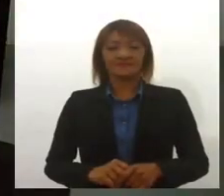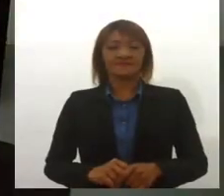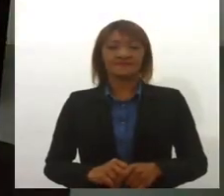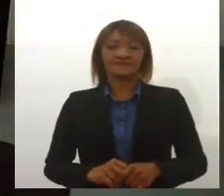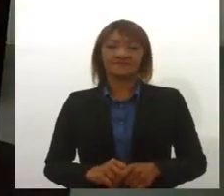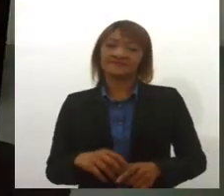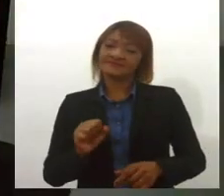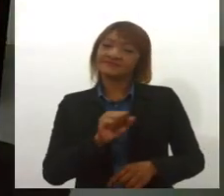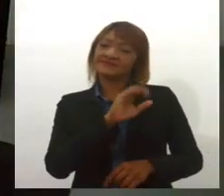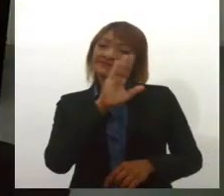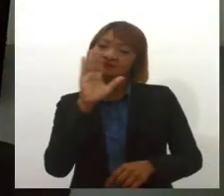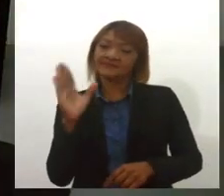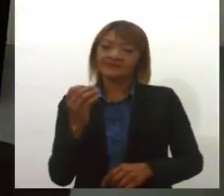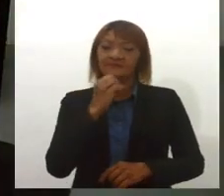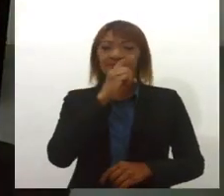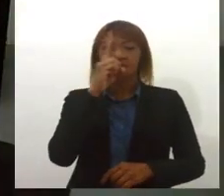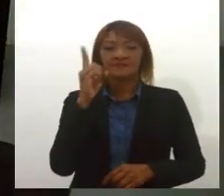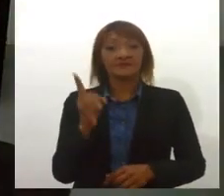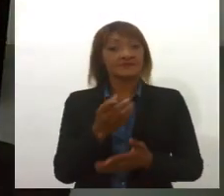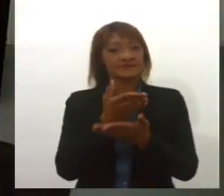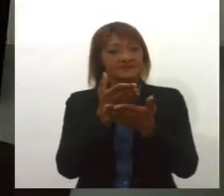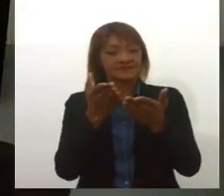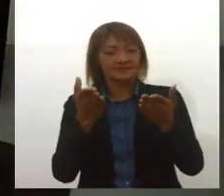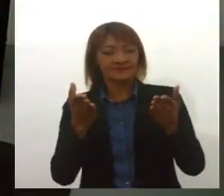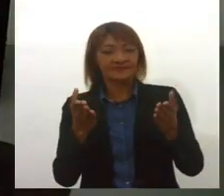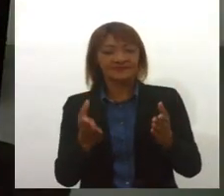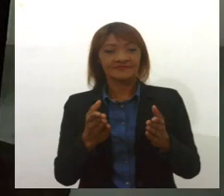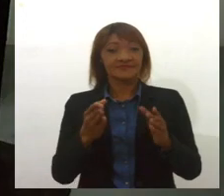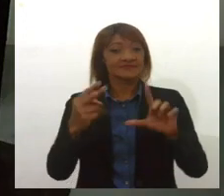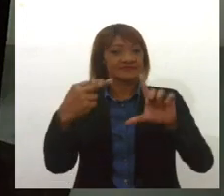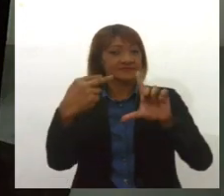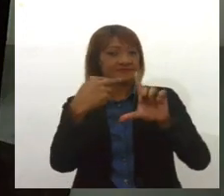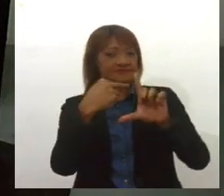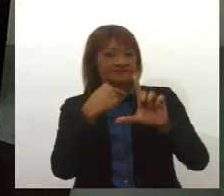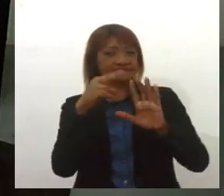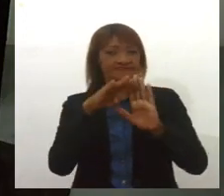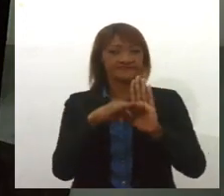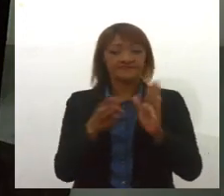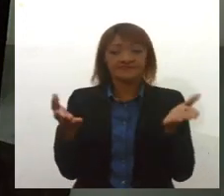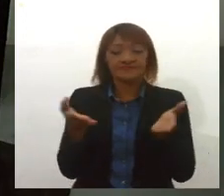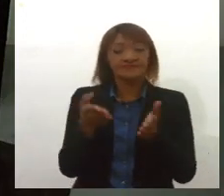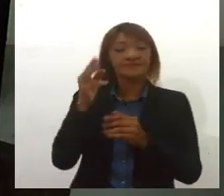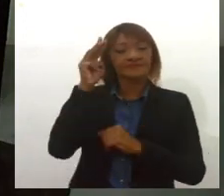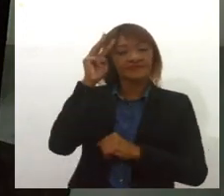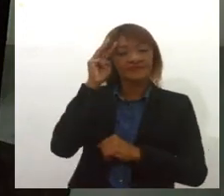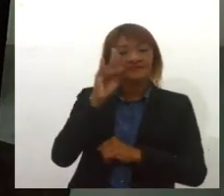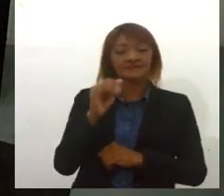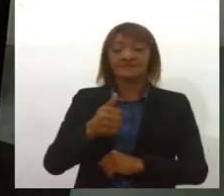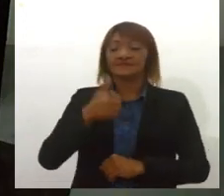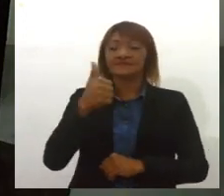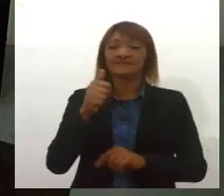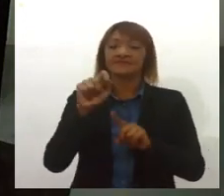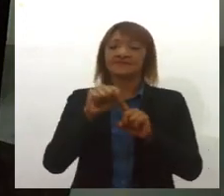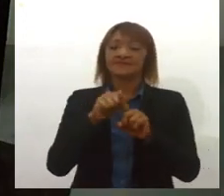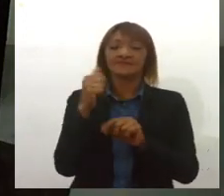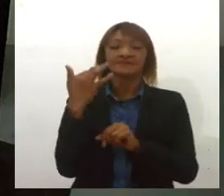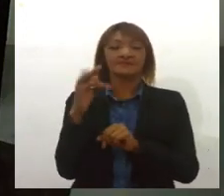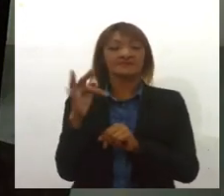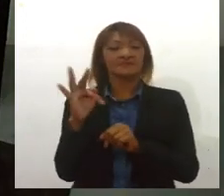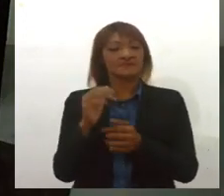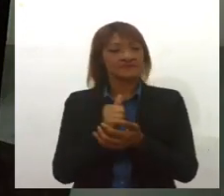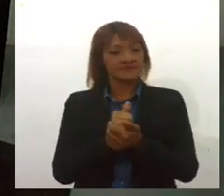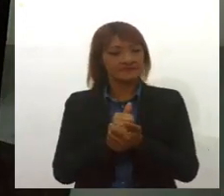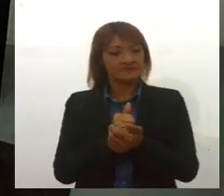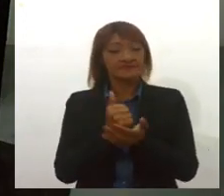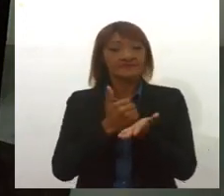Olá, bom dia para você que acompanha a nossa programação. Hoje é terça-feira, primeiro de fevereiro. Começamos